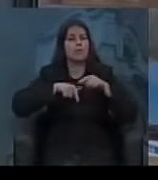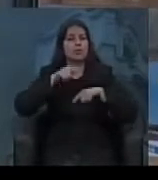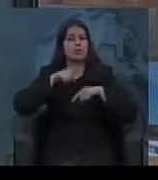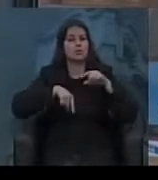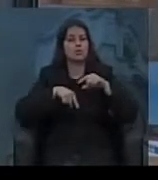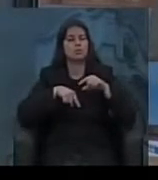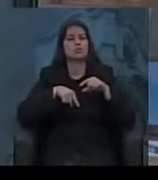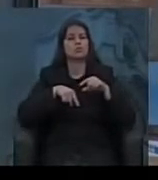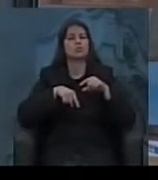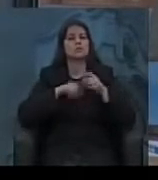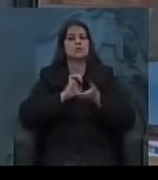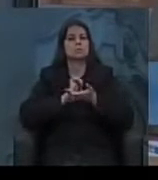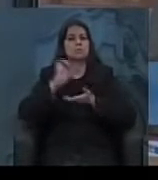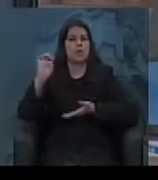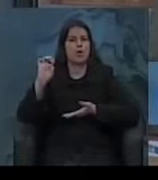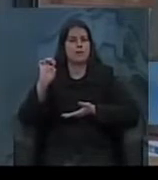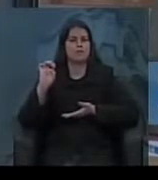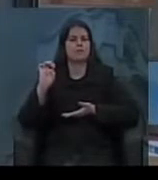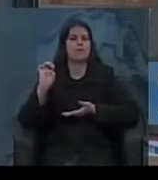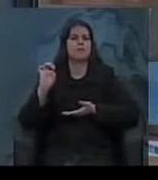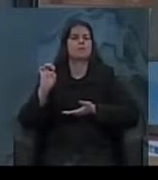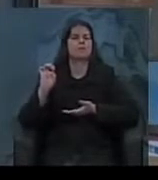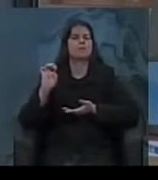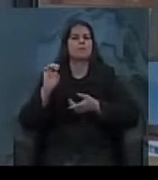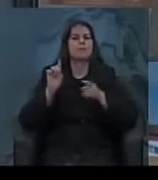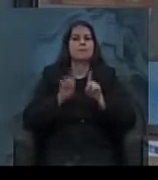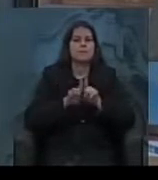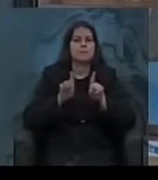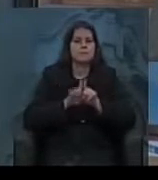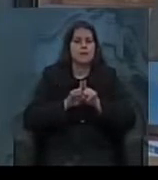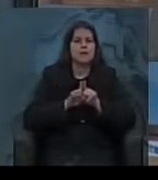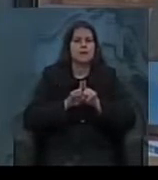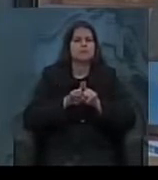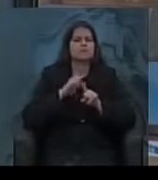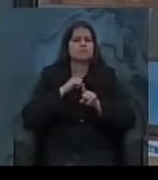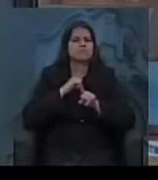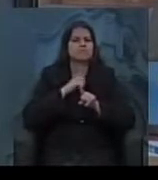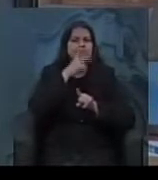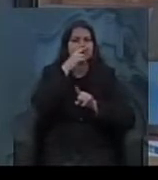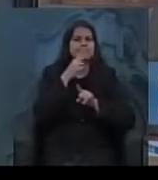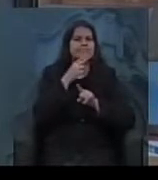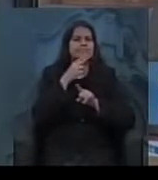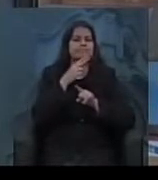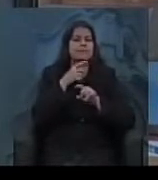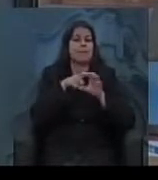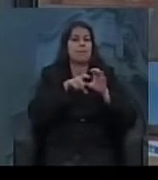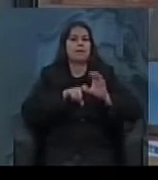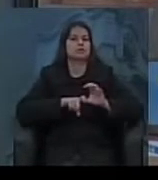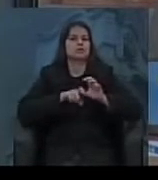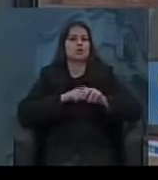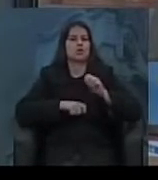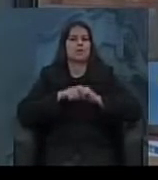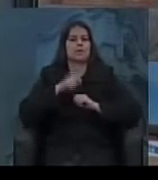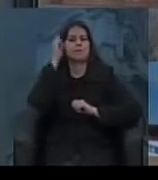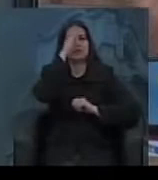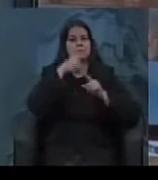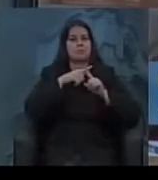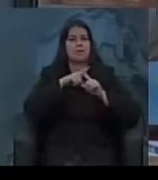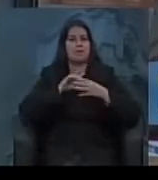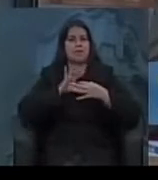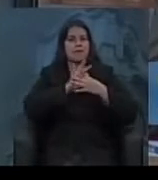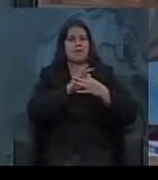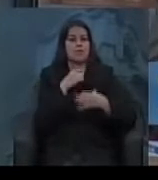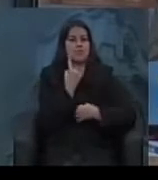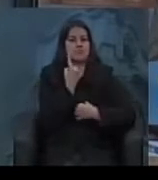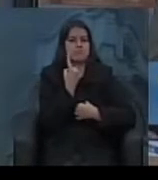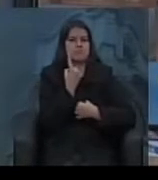voltado à exportação, e traz uma enorme dependência à economia brasileira, porque ela fica extremamente ligada a um